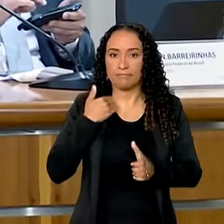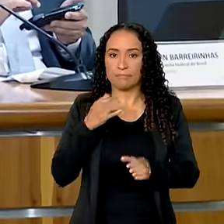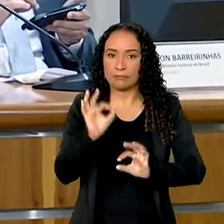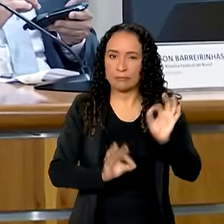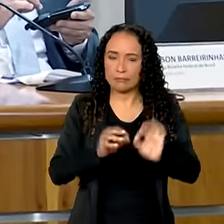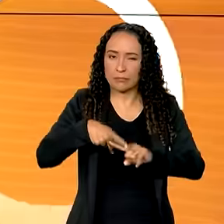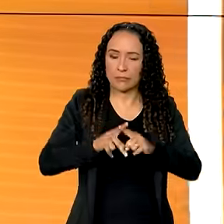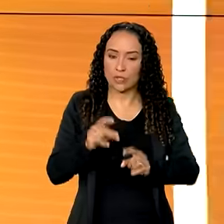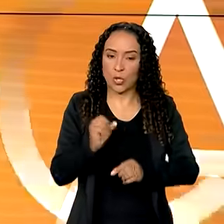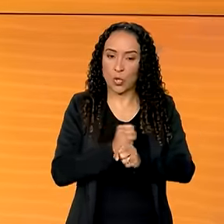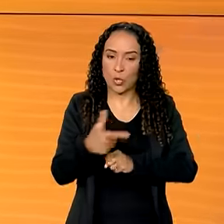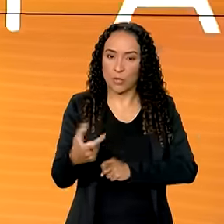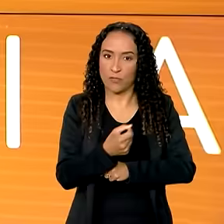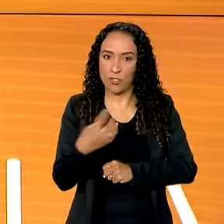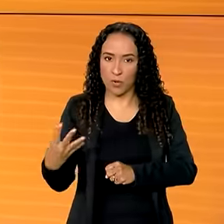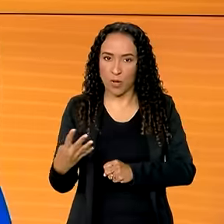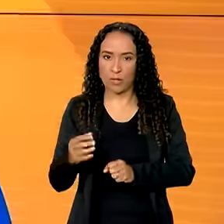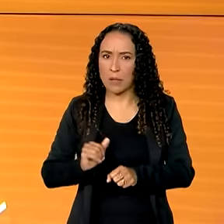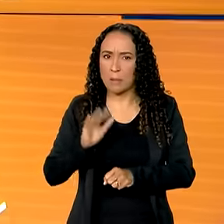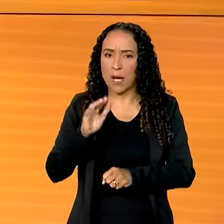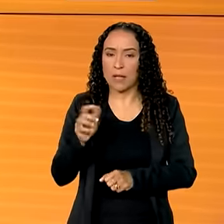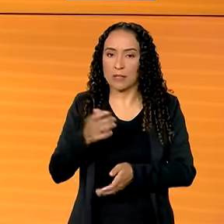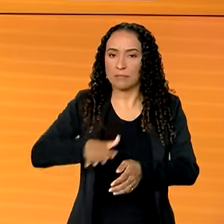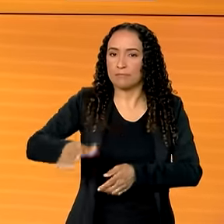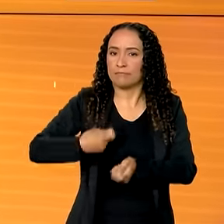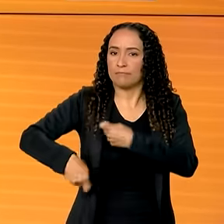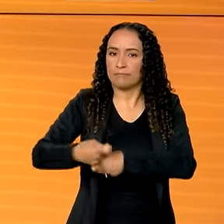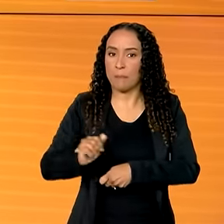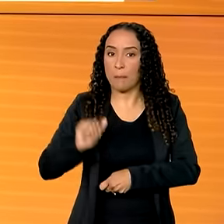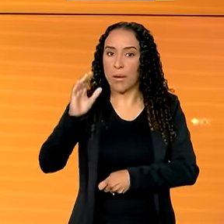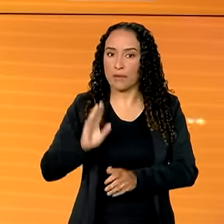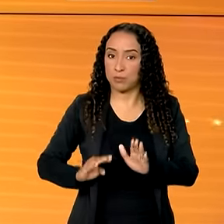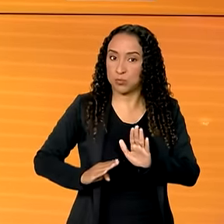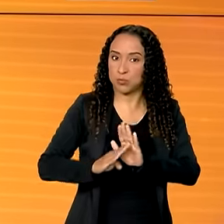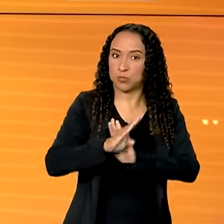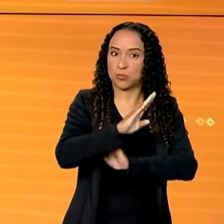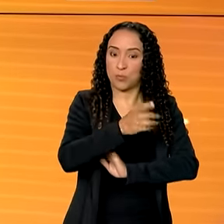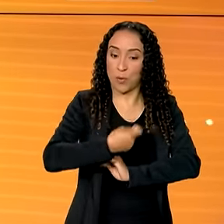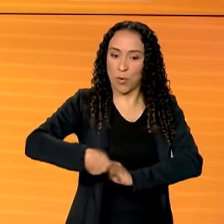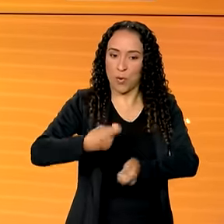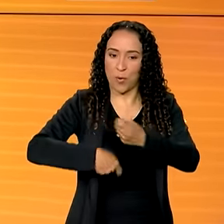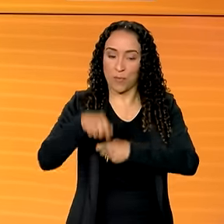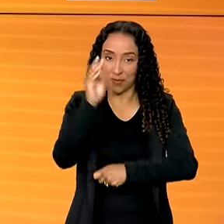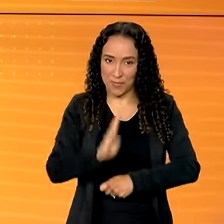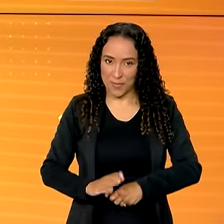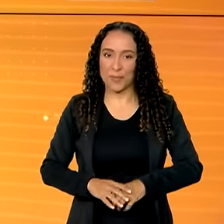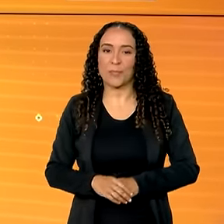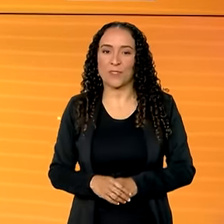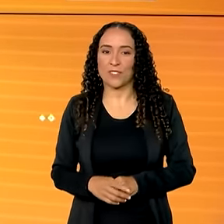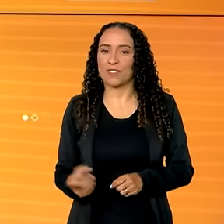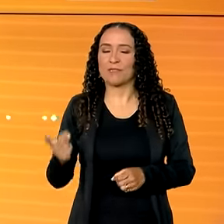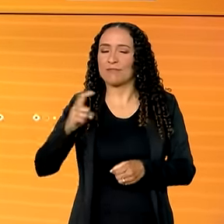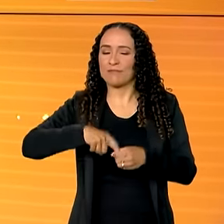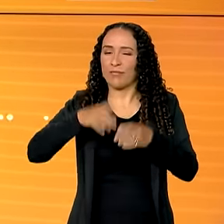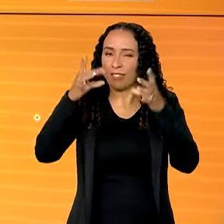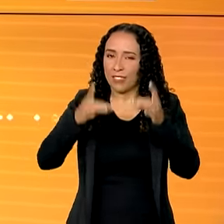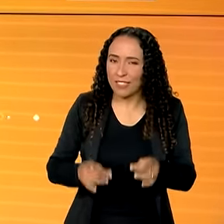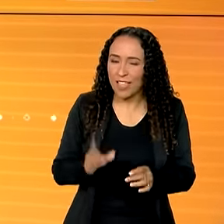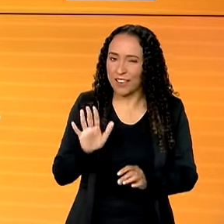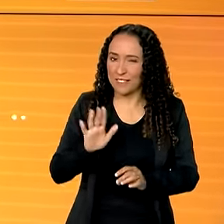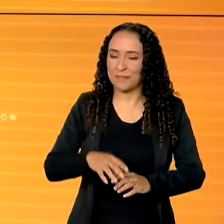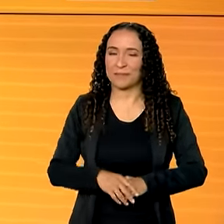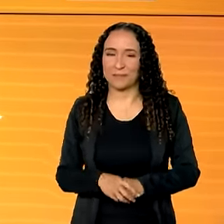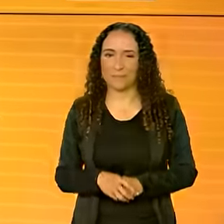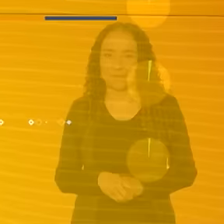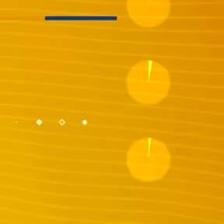2024. E mais, mercado financeiro prevê mais crescimento para a economia brasileira. A gente traz os detalhes já